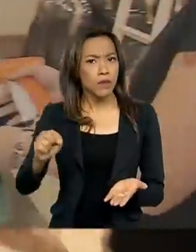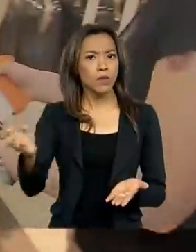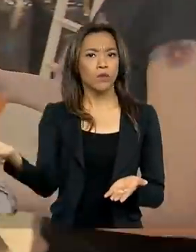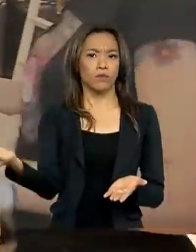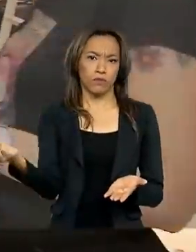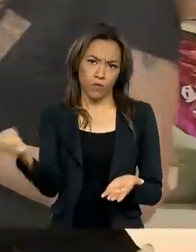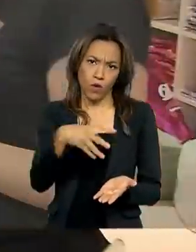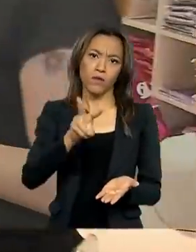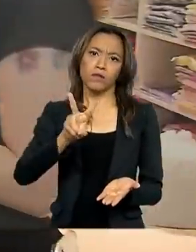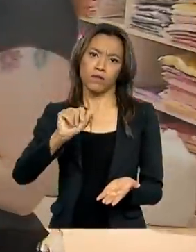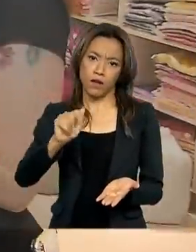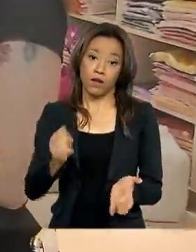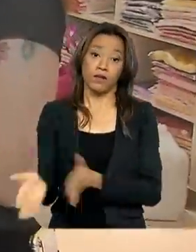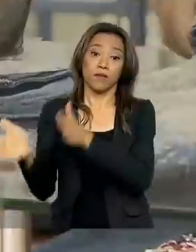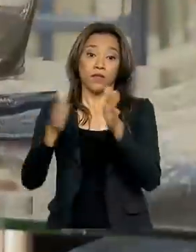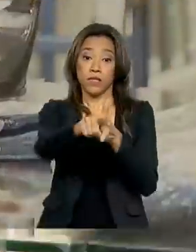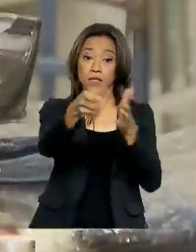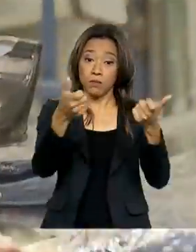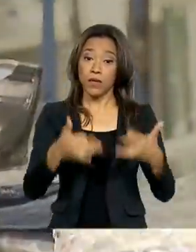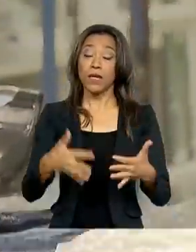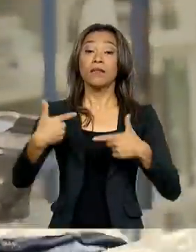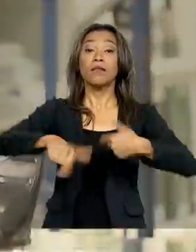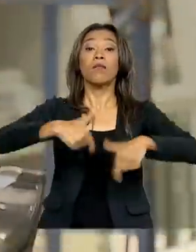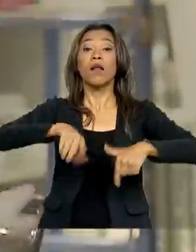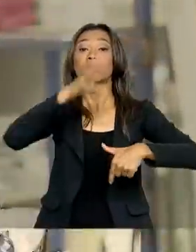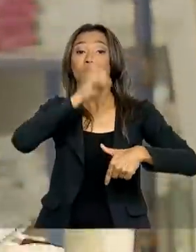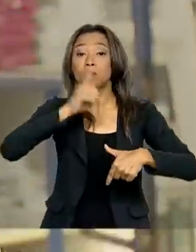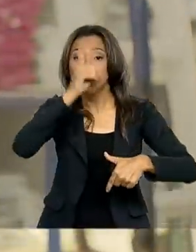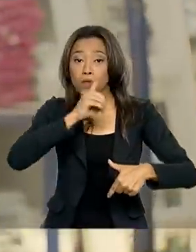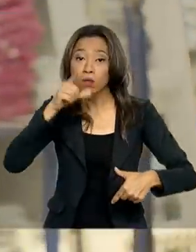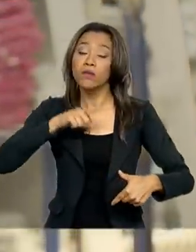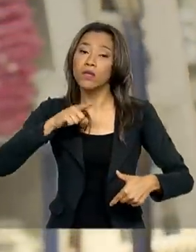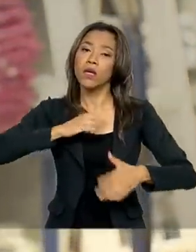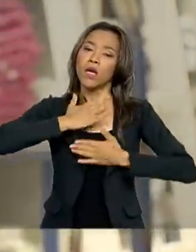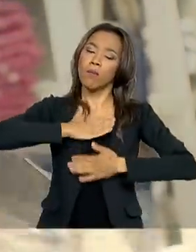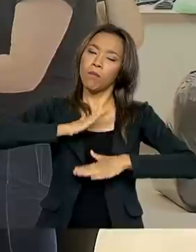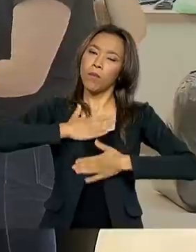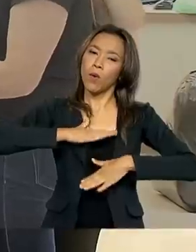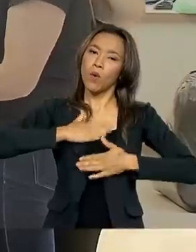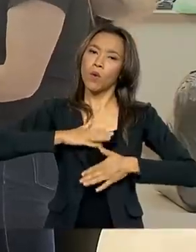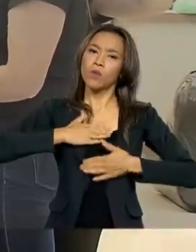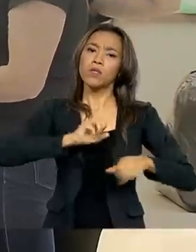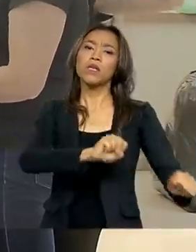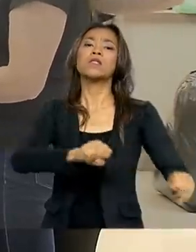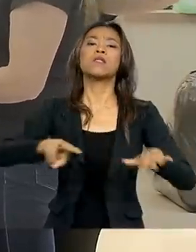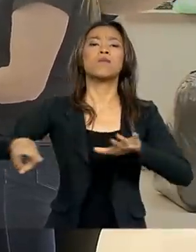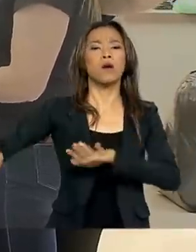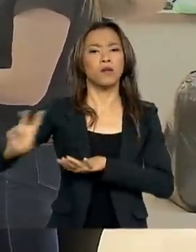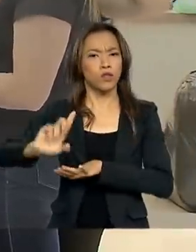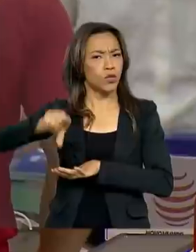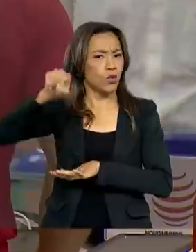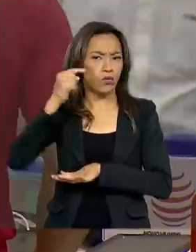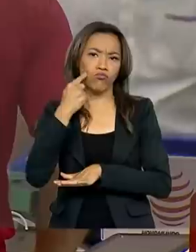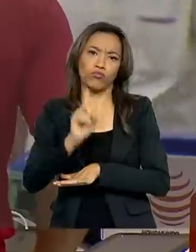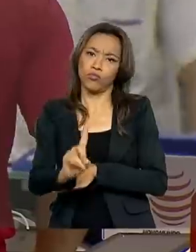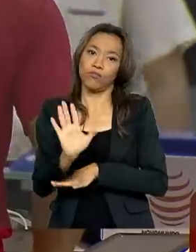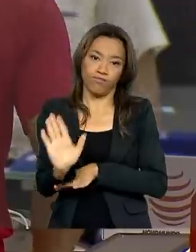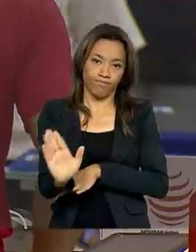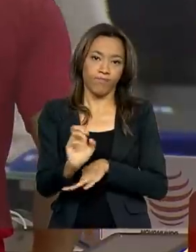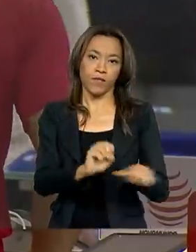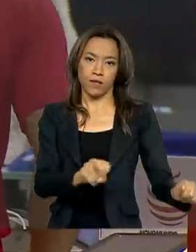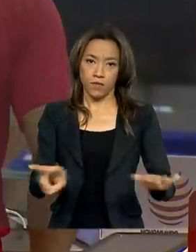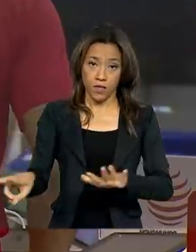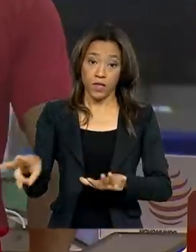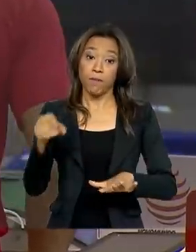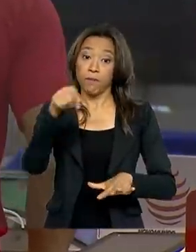estabelece que, ao trabalhar no domingo, o trabalhador terá direito a repouso semanal remunerado em qualquer outro dia da semana. No caso do